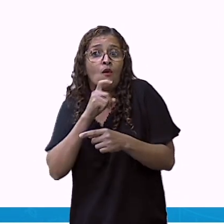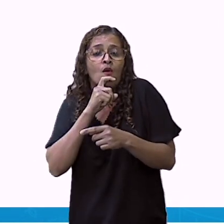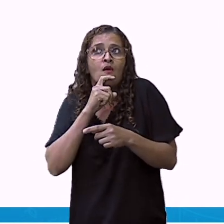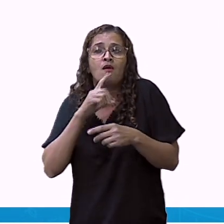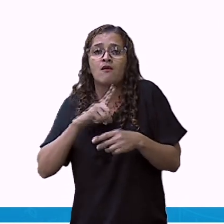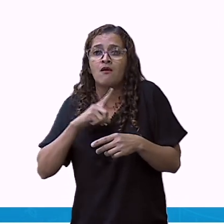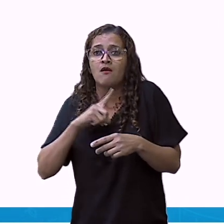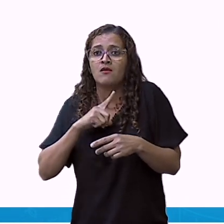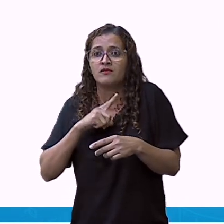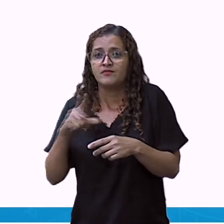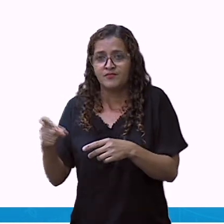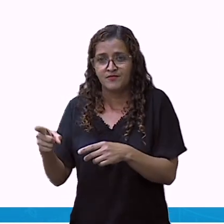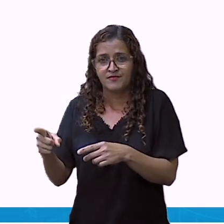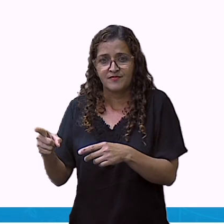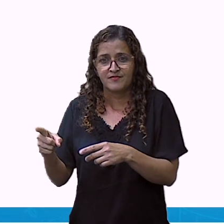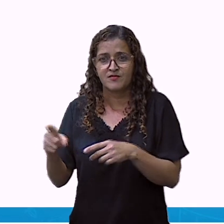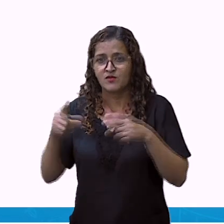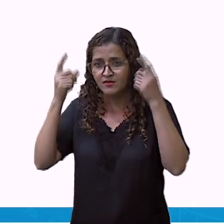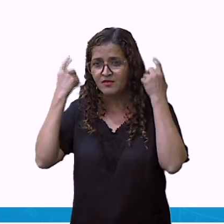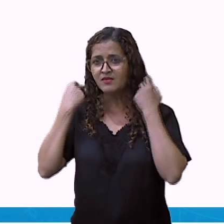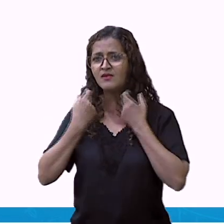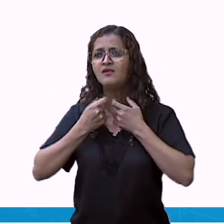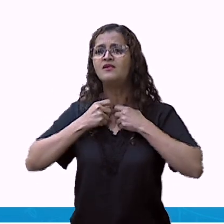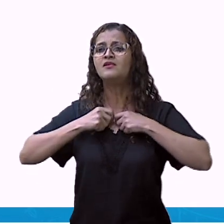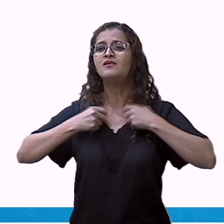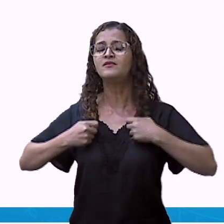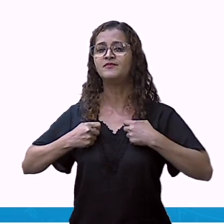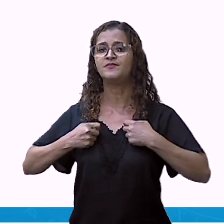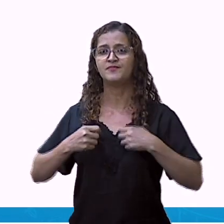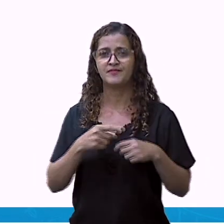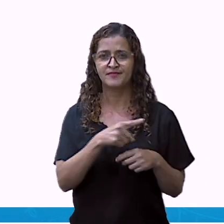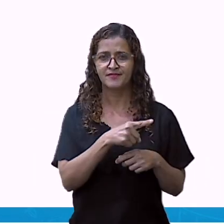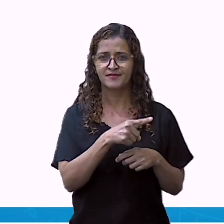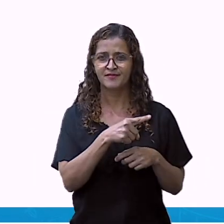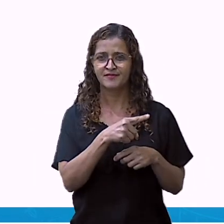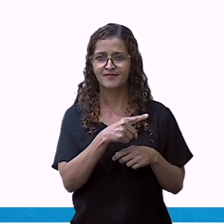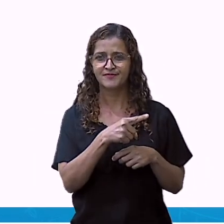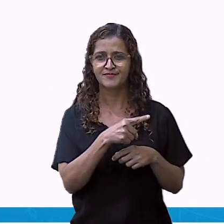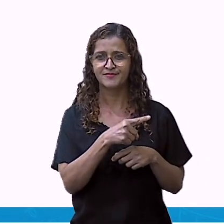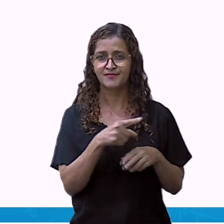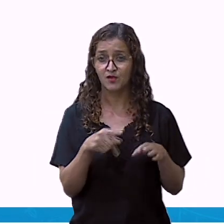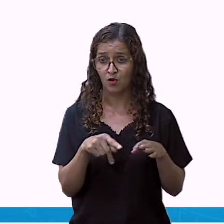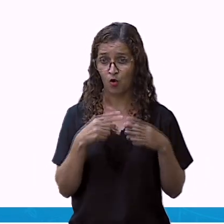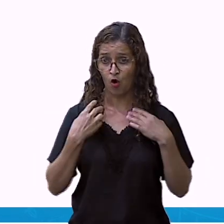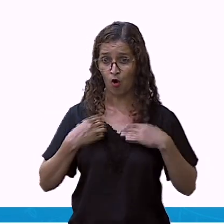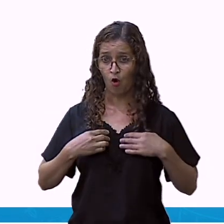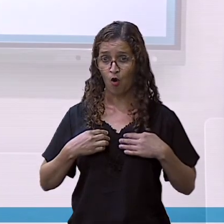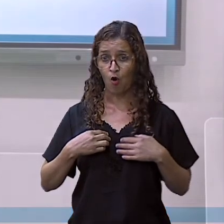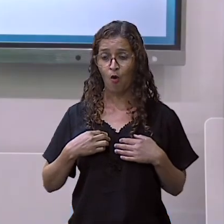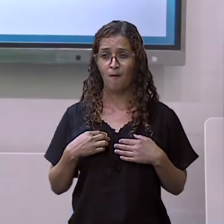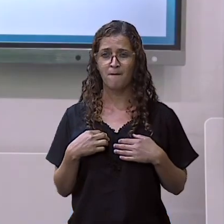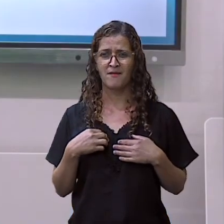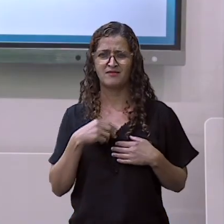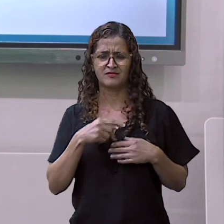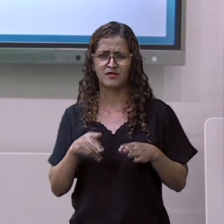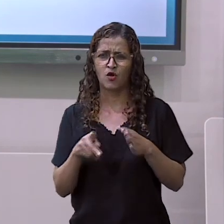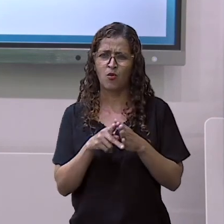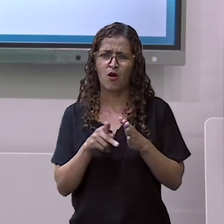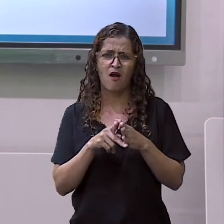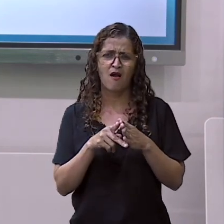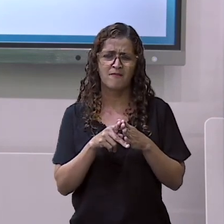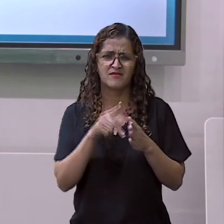A gente usa no inverno. E o maiô? A gente usa no verão, quando a gente vai à piscina, à